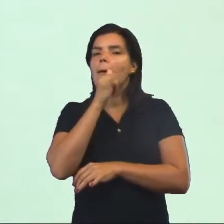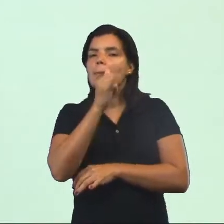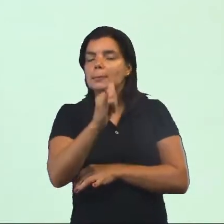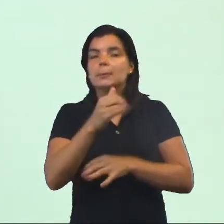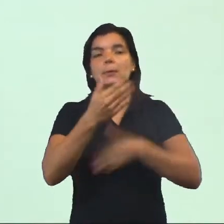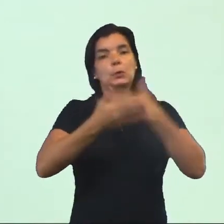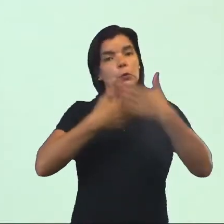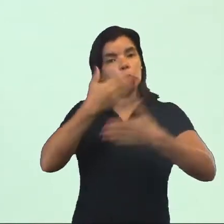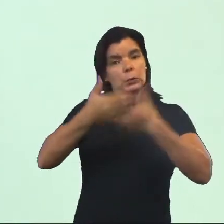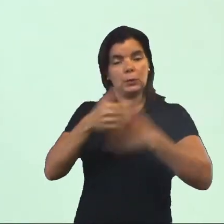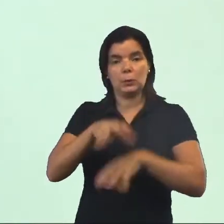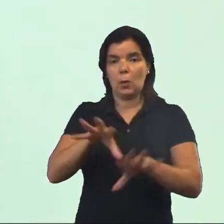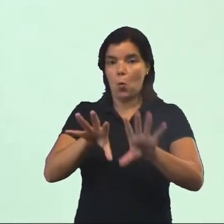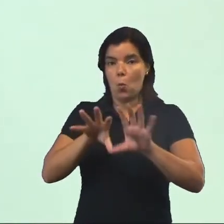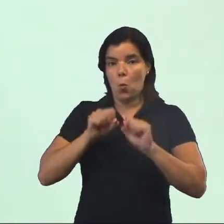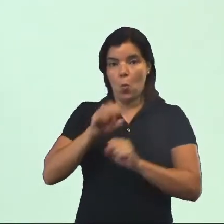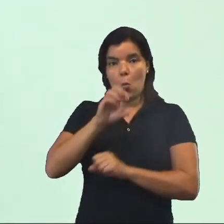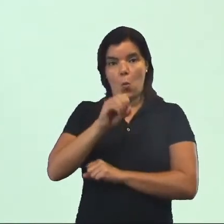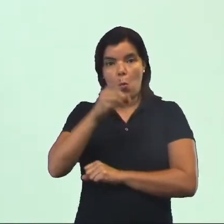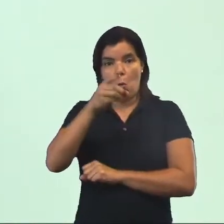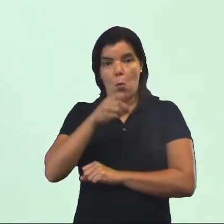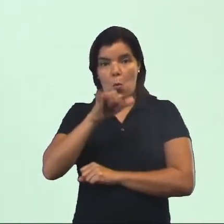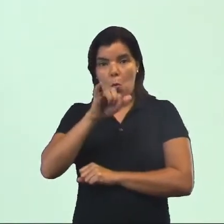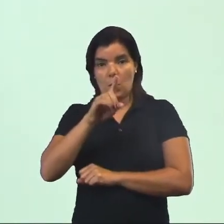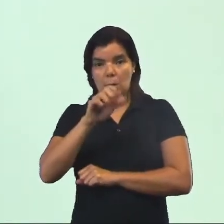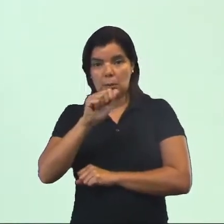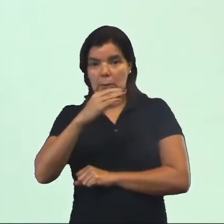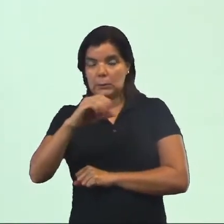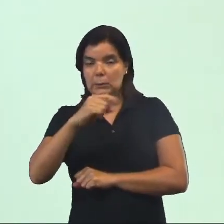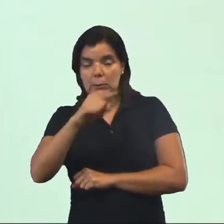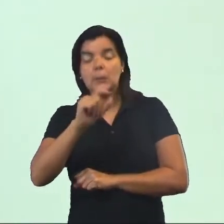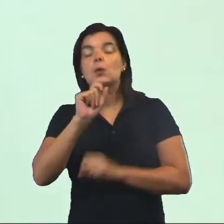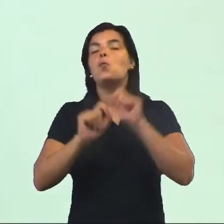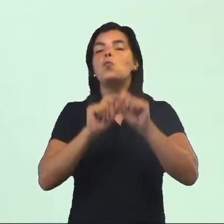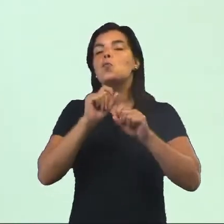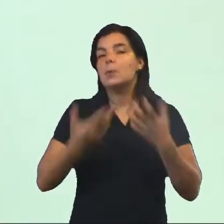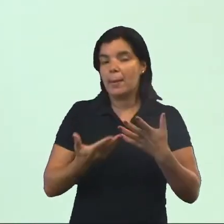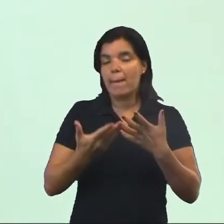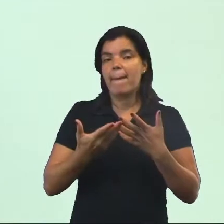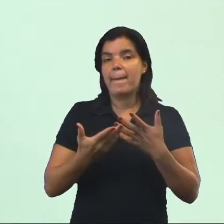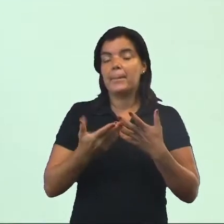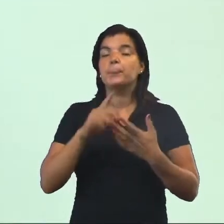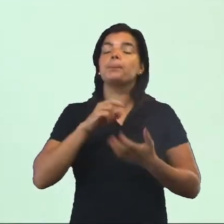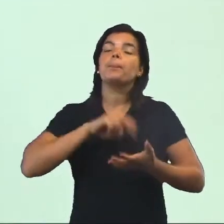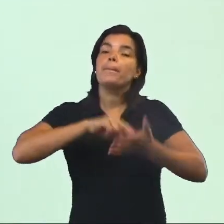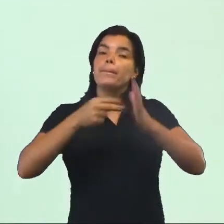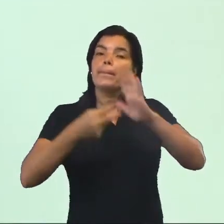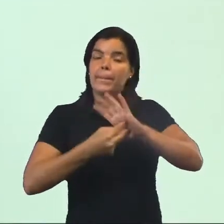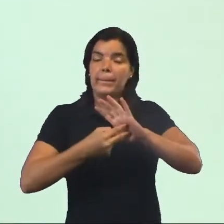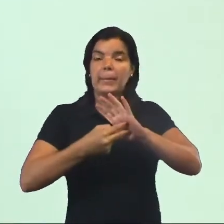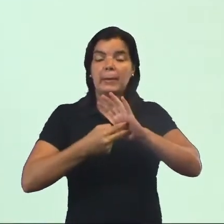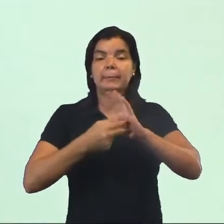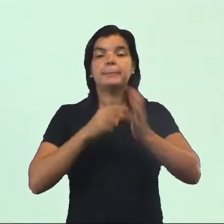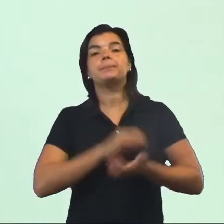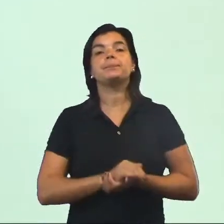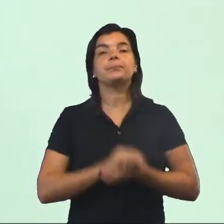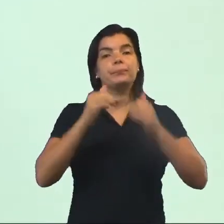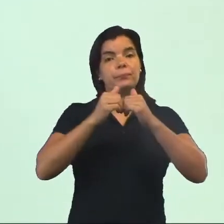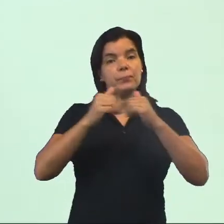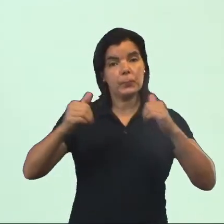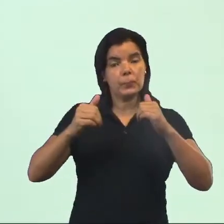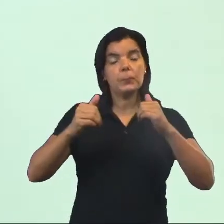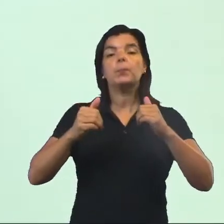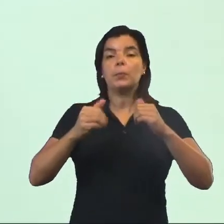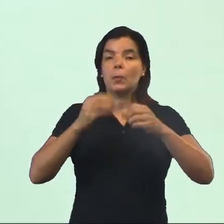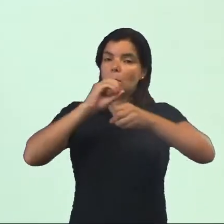processo, nós temos uma oxidação, olhem esse nome, oxidação. Quer dizer, é uma quebra de